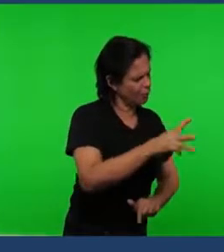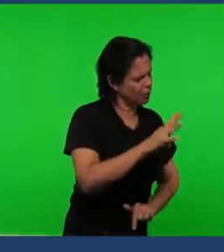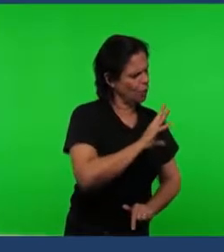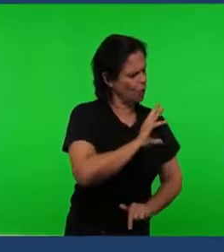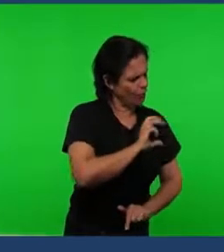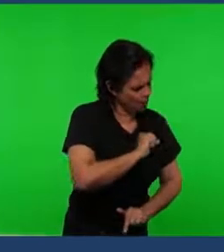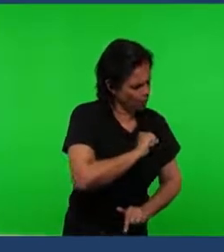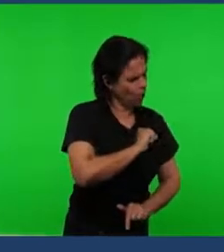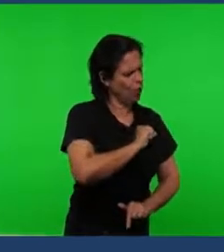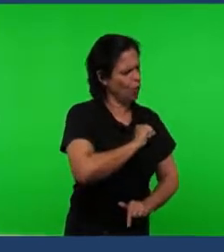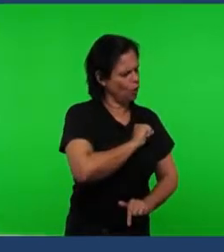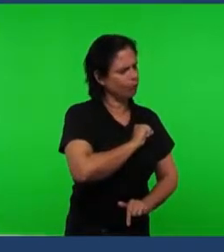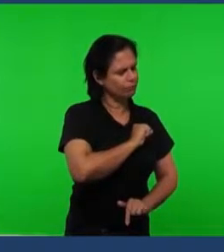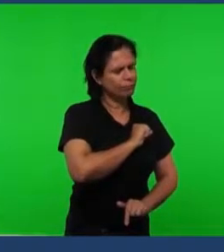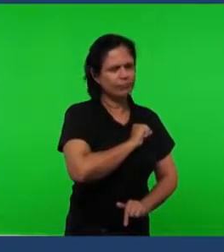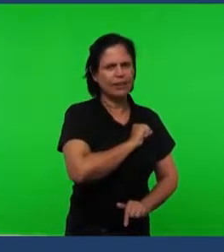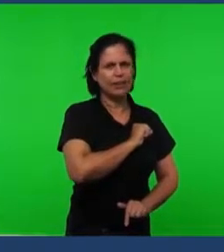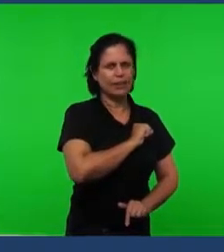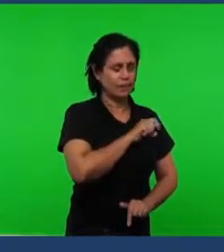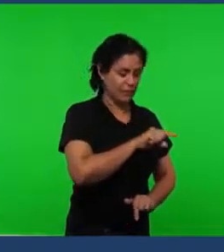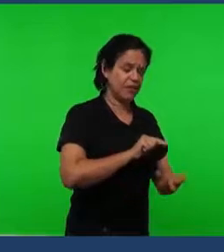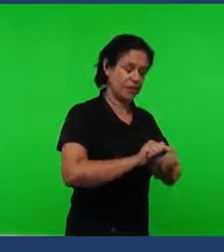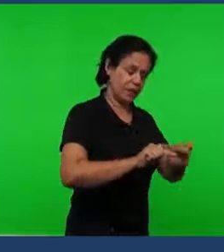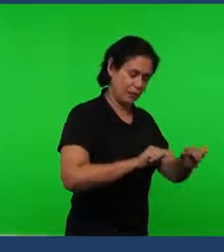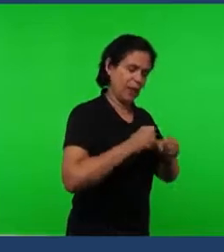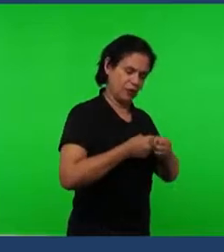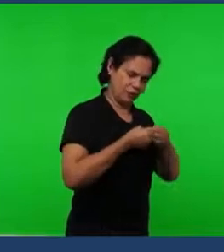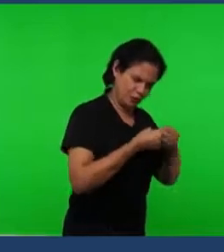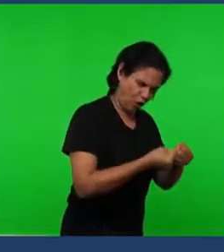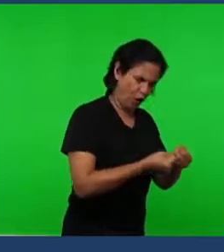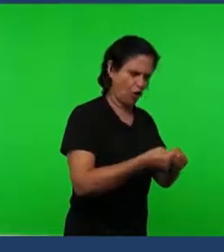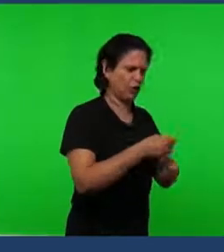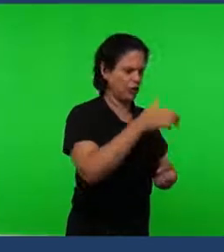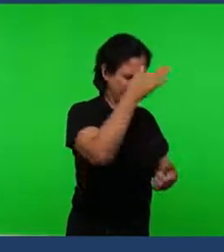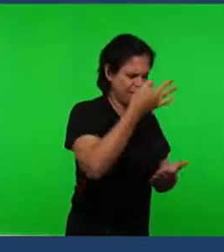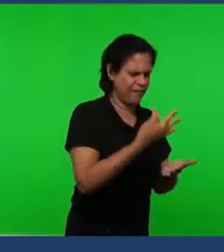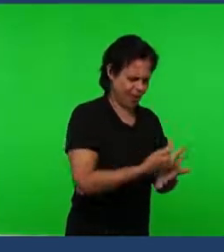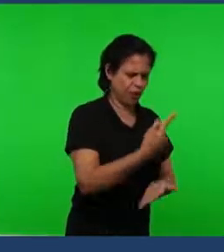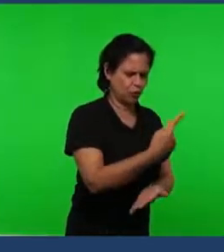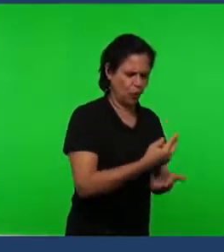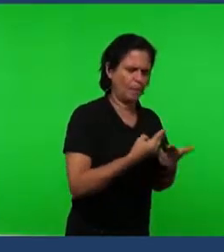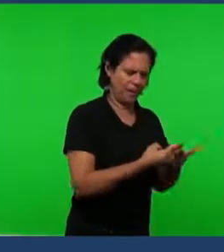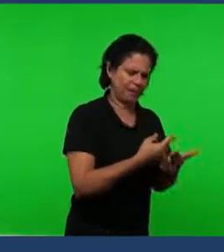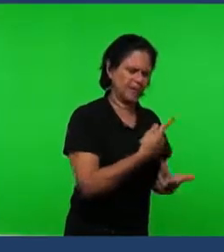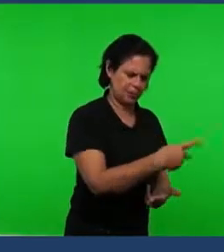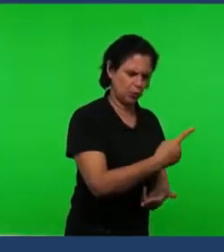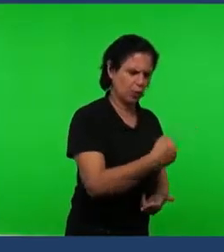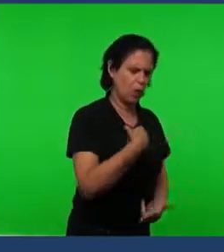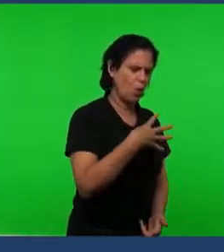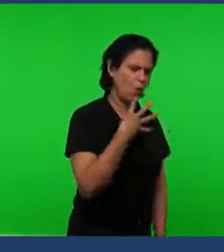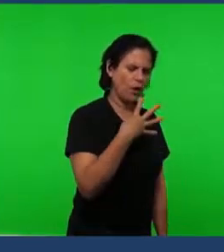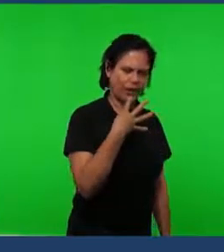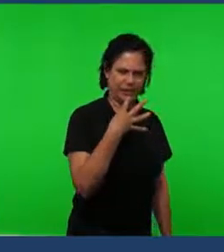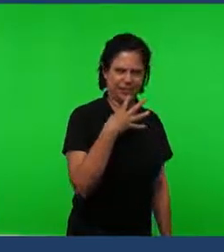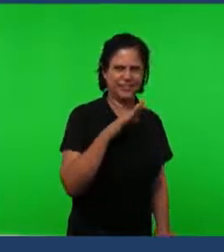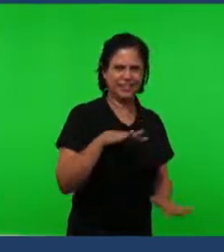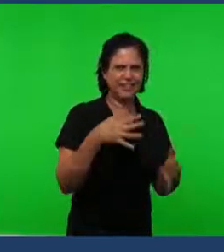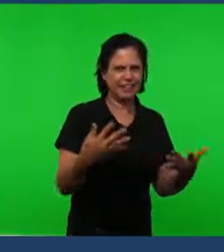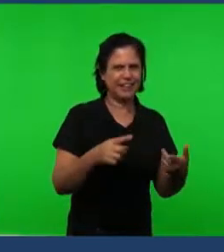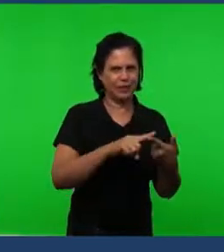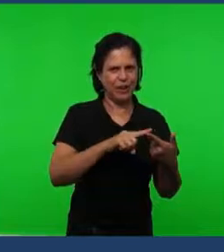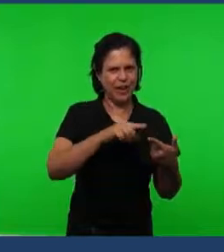serviço Caridade ou amor O teu serviço A tua fé E a tua paciência Então era a fé A